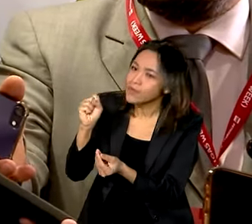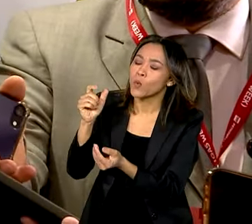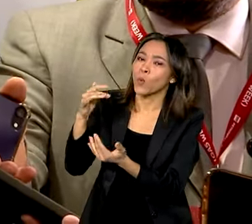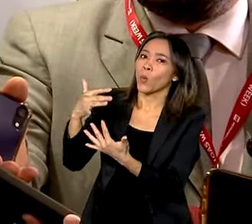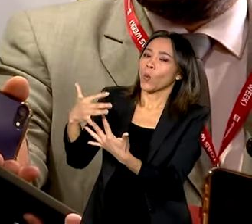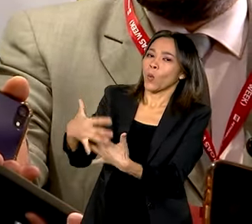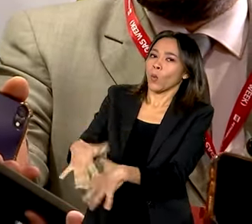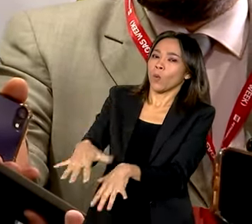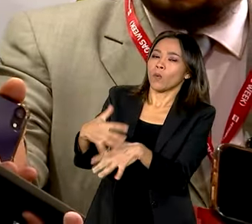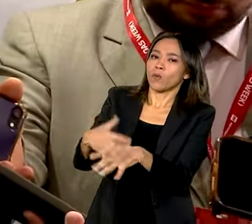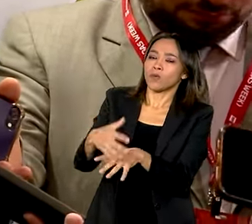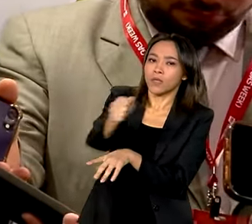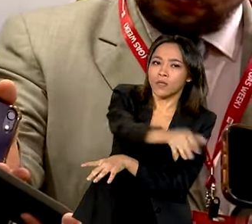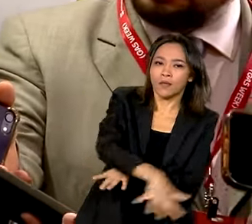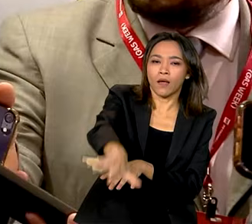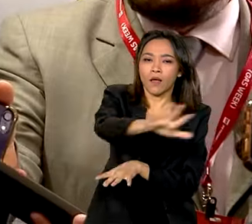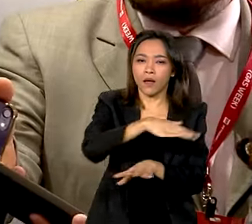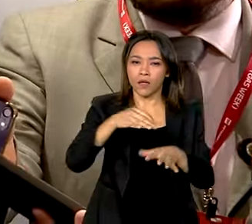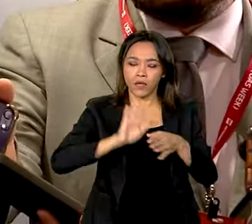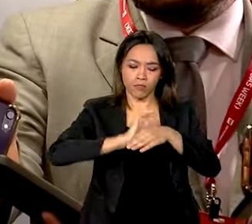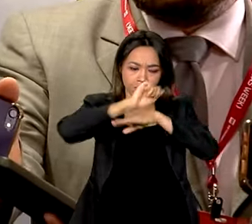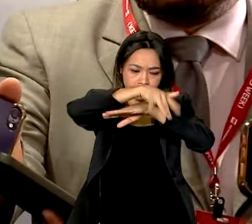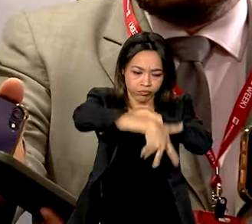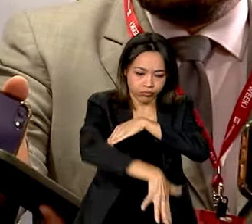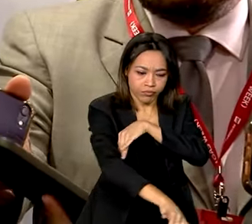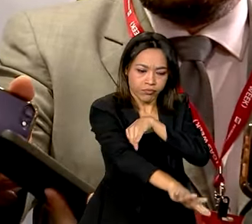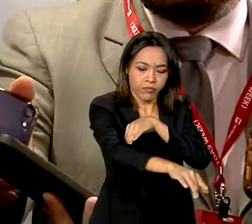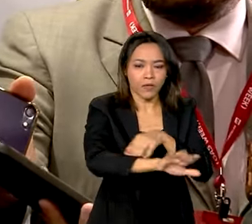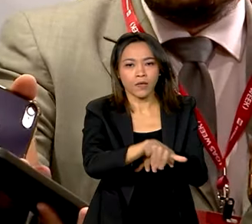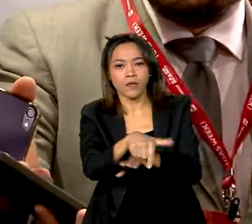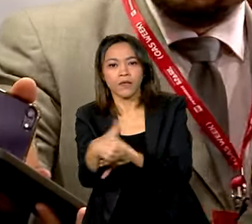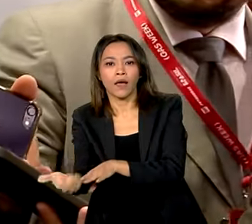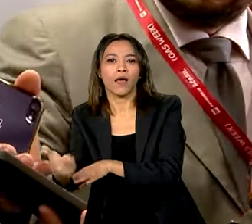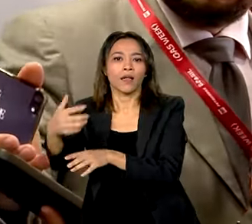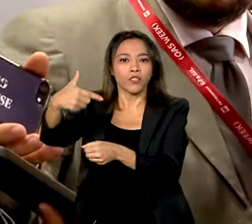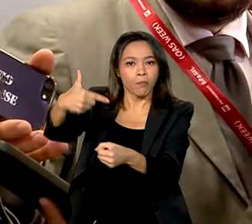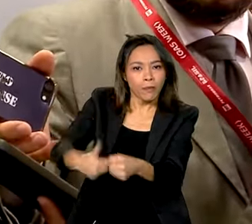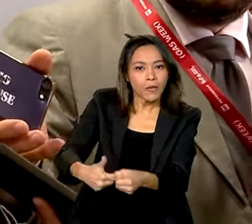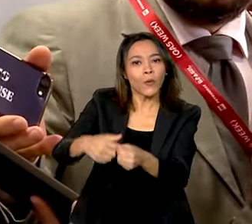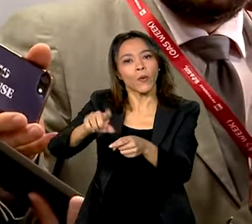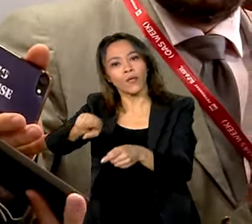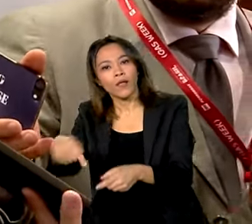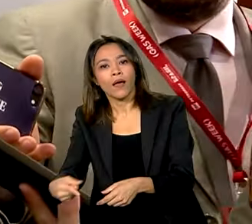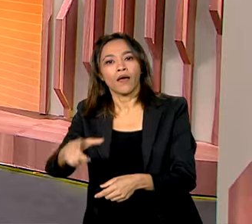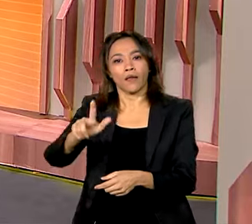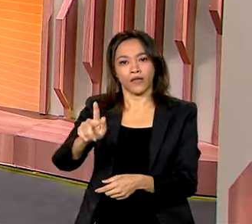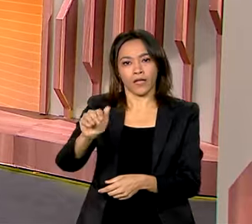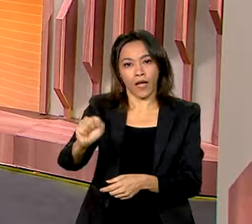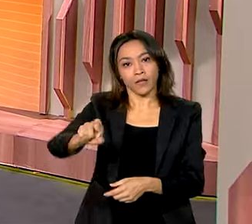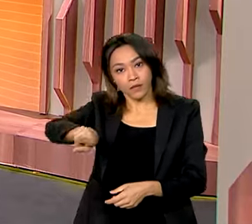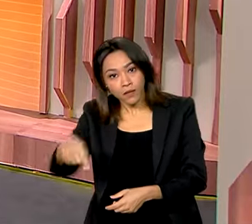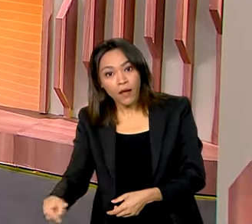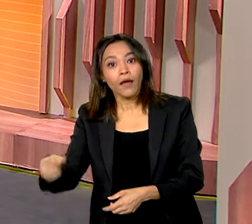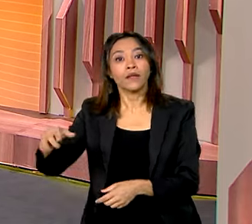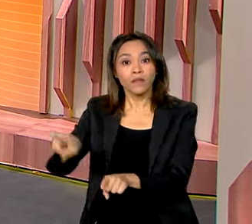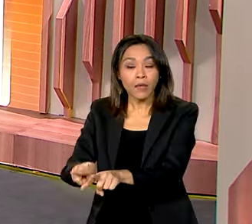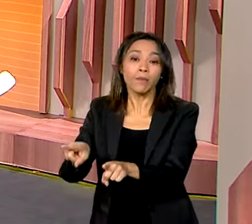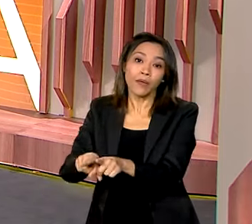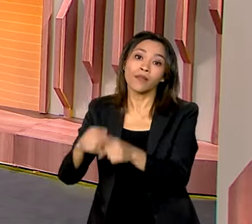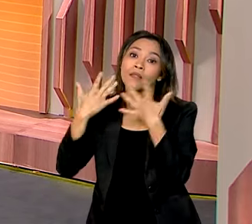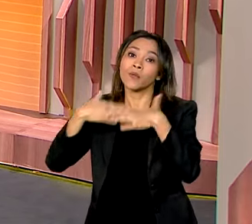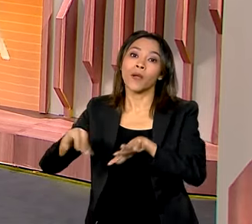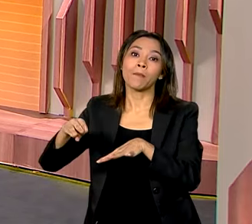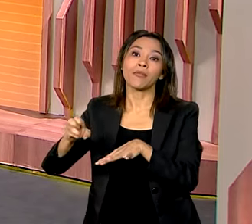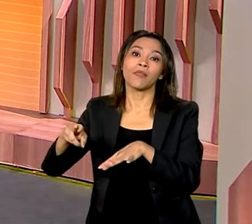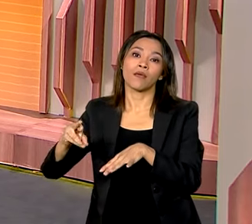tanto no setor elétrico, quanto no setor de petróleo e gás, quanto no setor mineral. E atenção